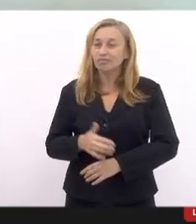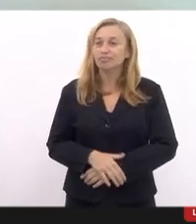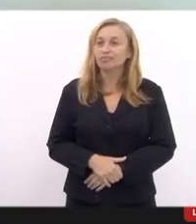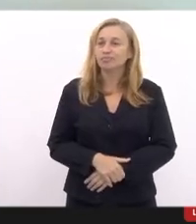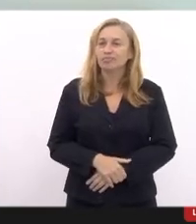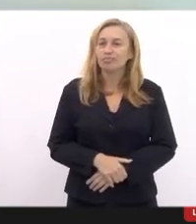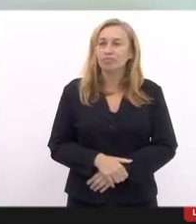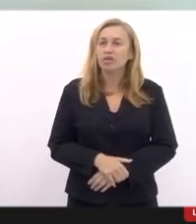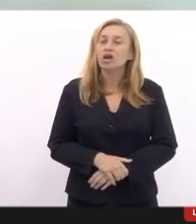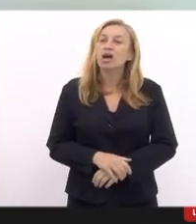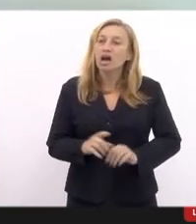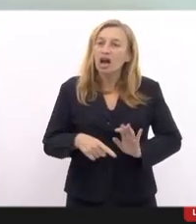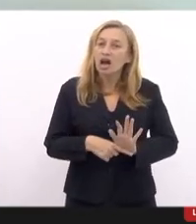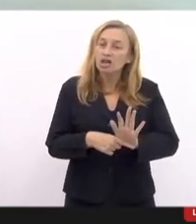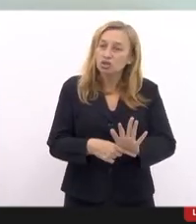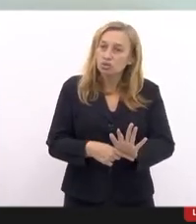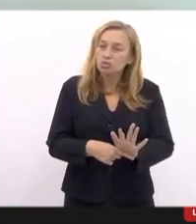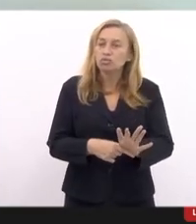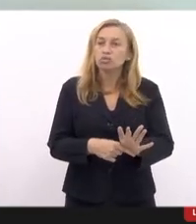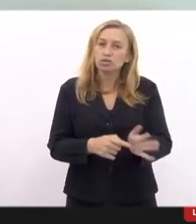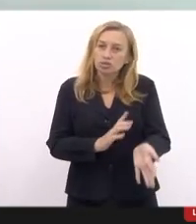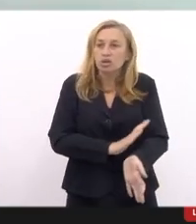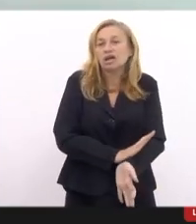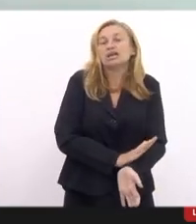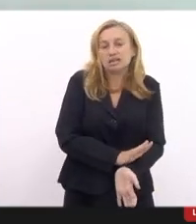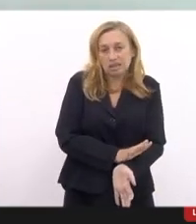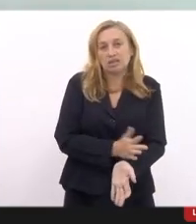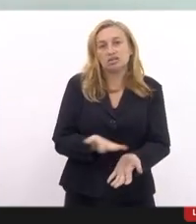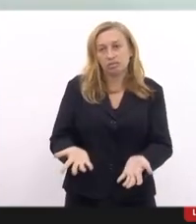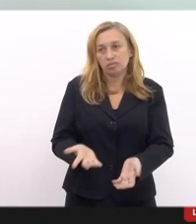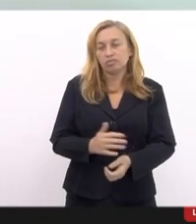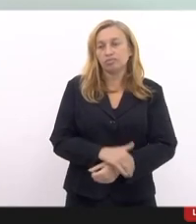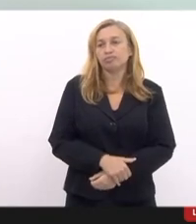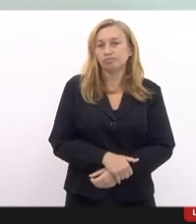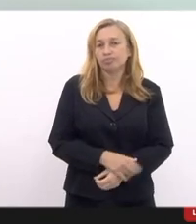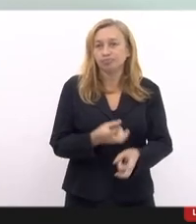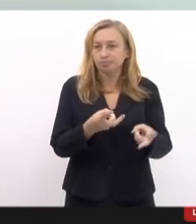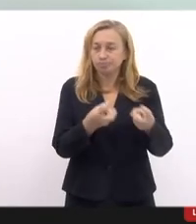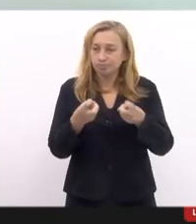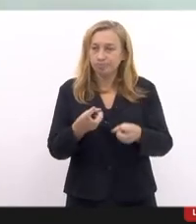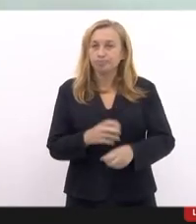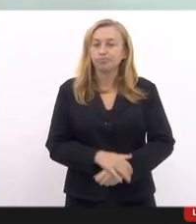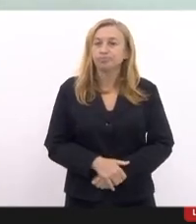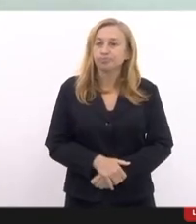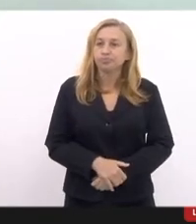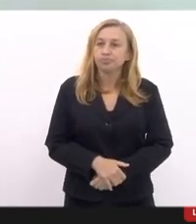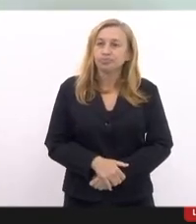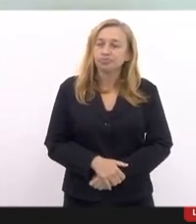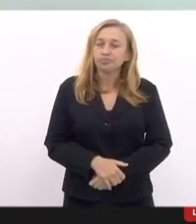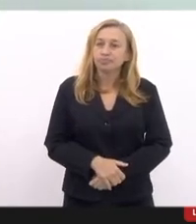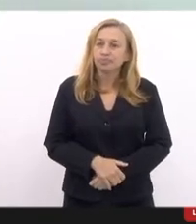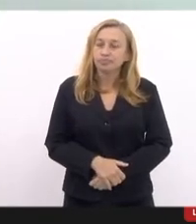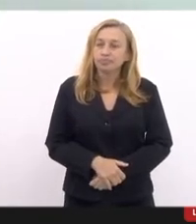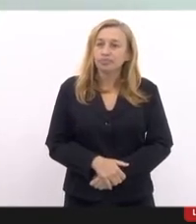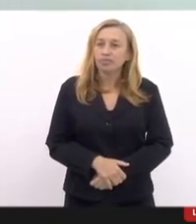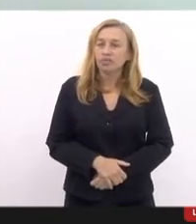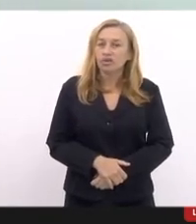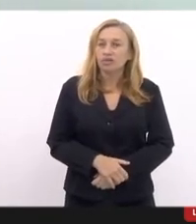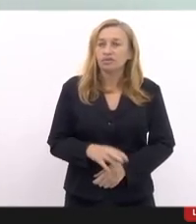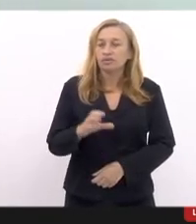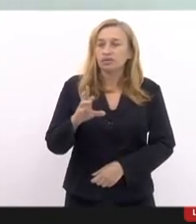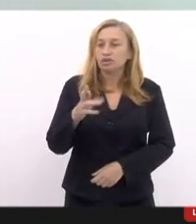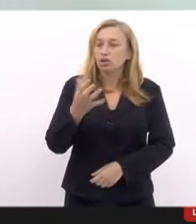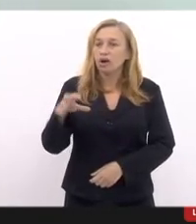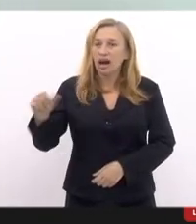que contribuem exatamente para a perpetuação dessa percepção de uma etnia ou de uma raça ser